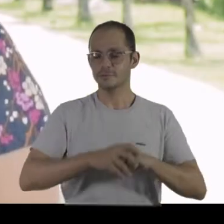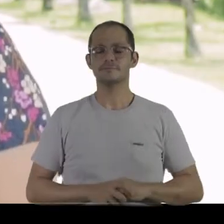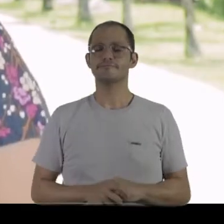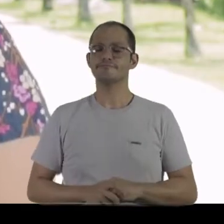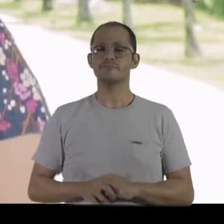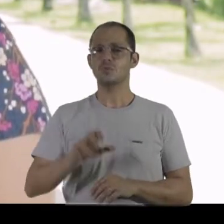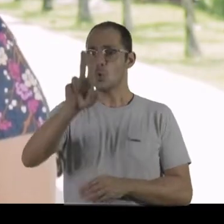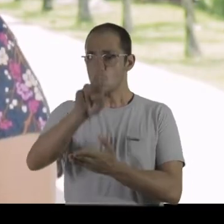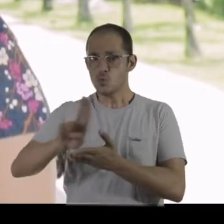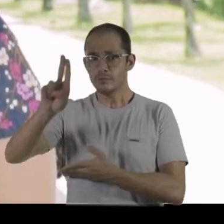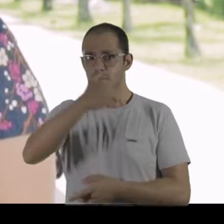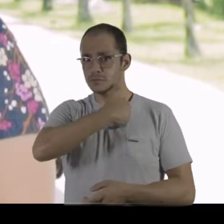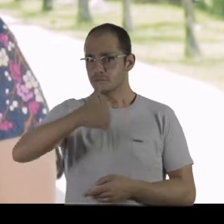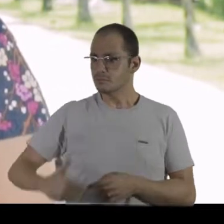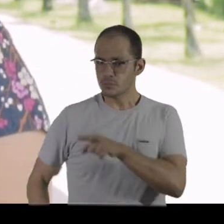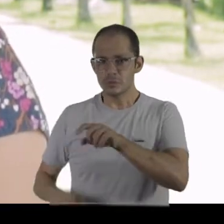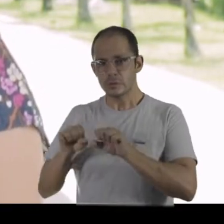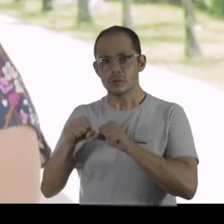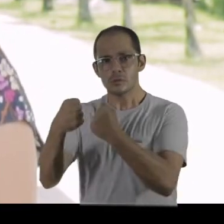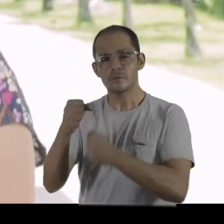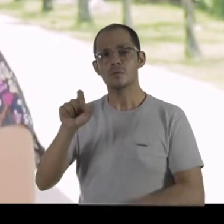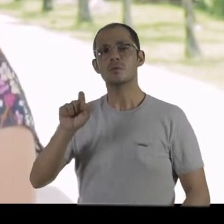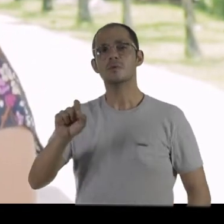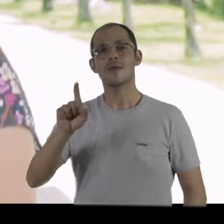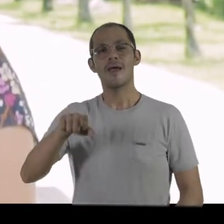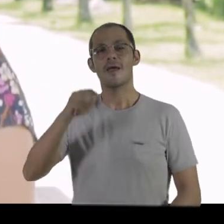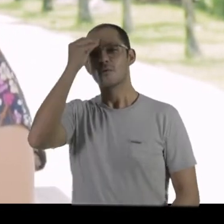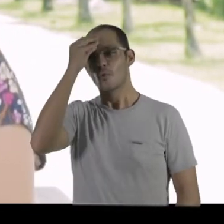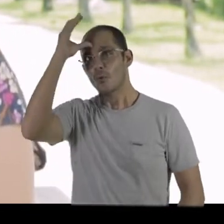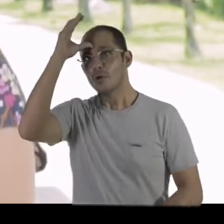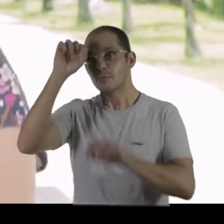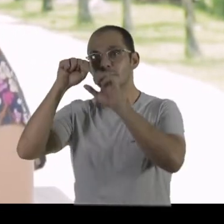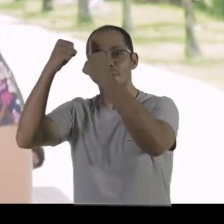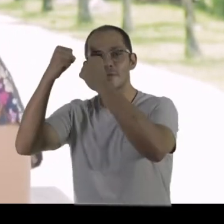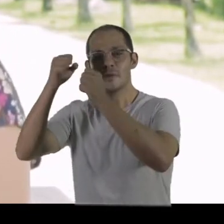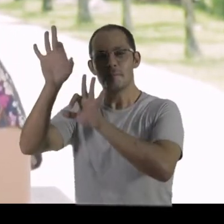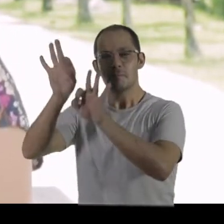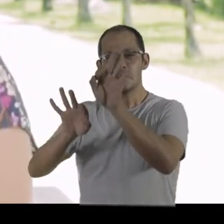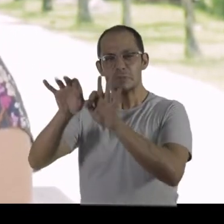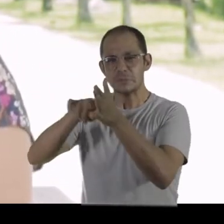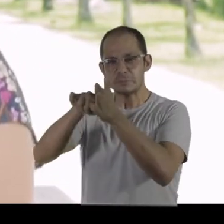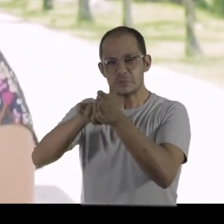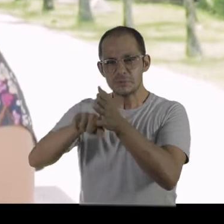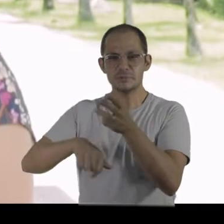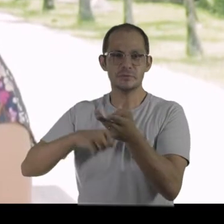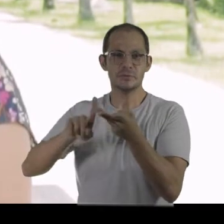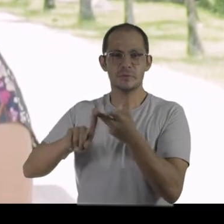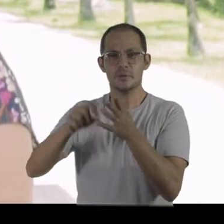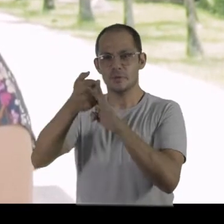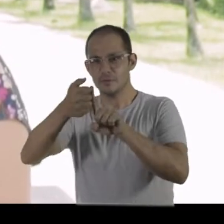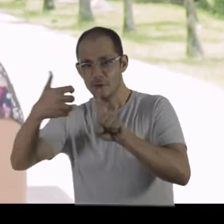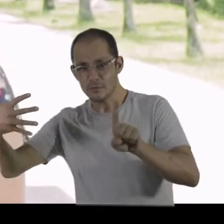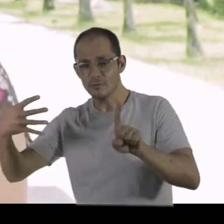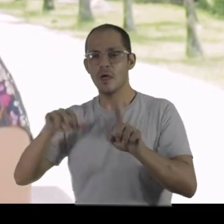-la. Defender a instituição pública, a universidade pública, é defender conhecimento, defender projetos